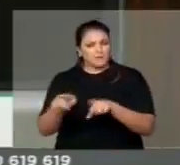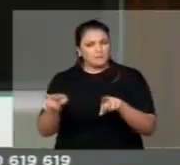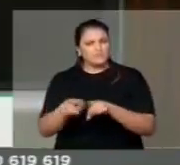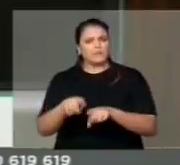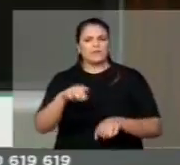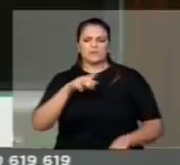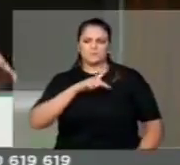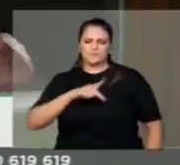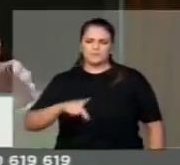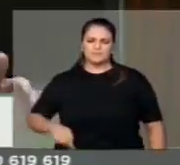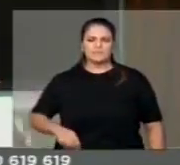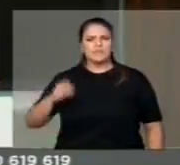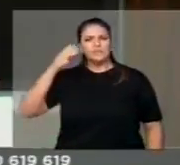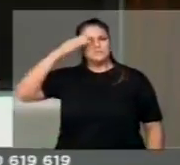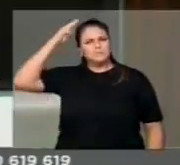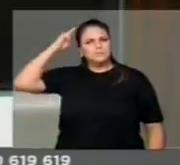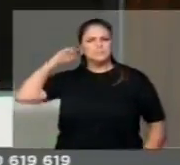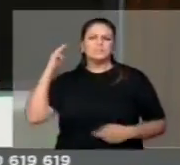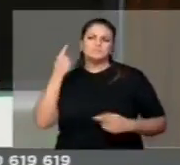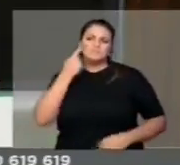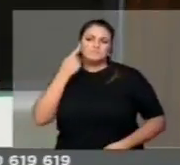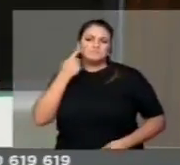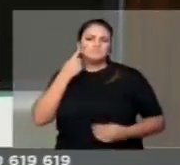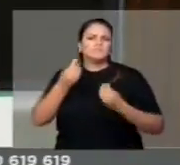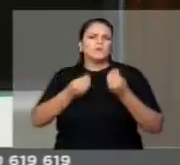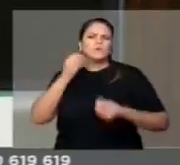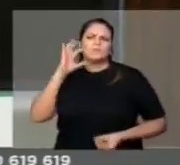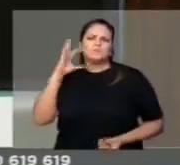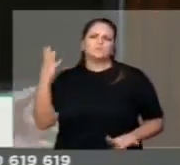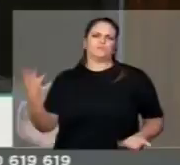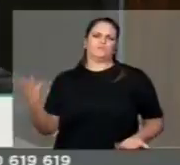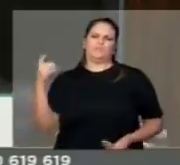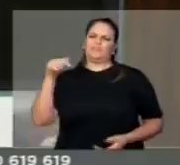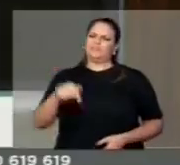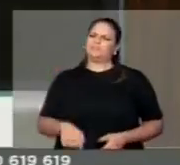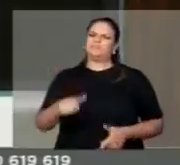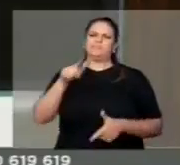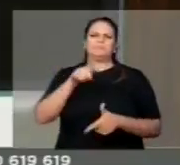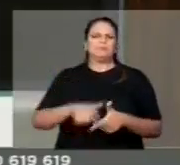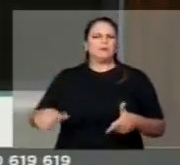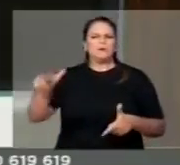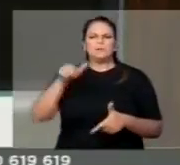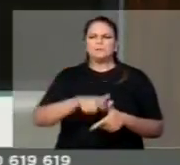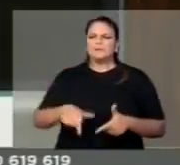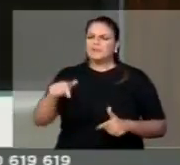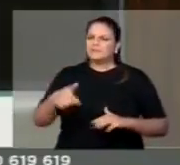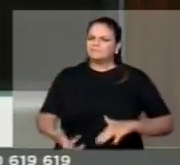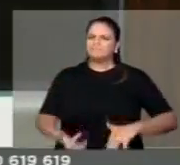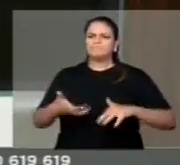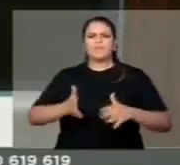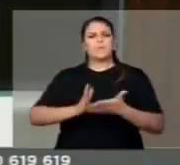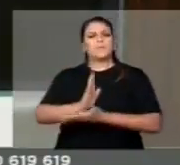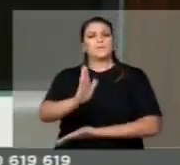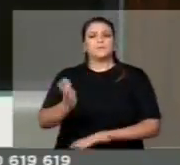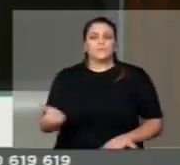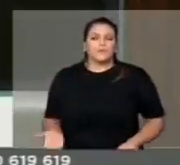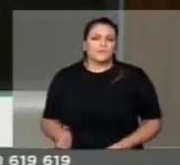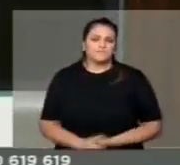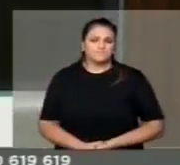esse gargalo que foi imposto, que foi aprovado por esta casa, porque o governo entendia que era